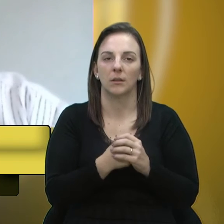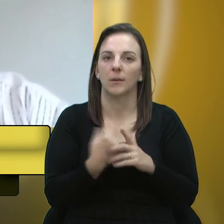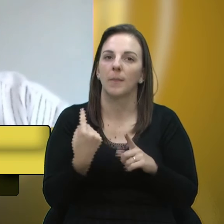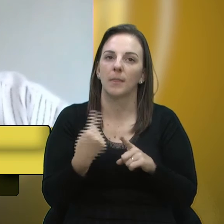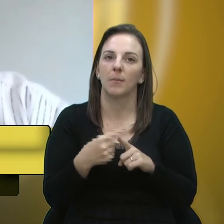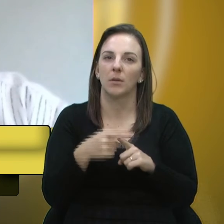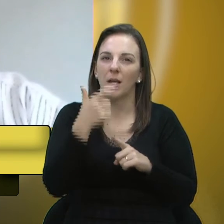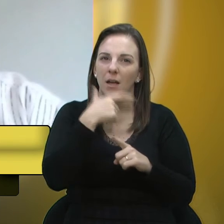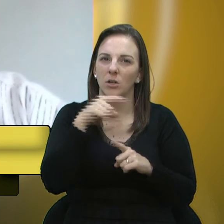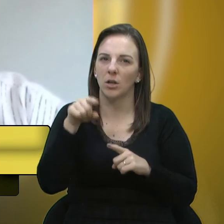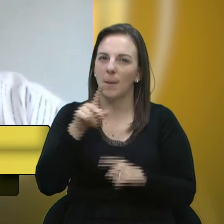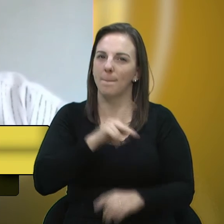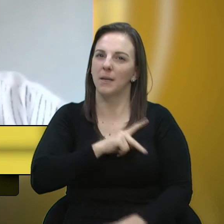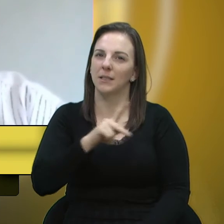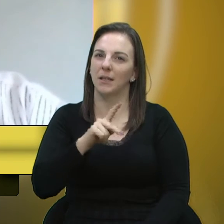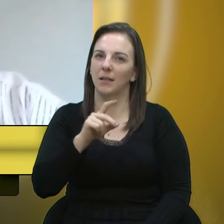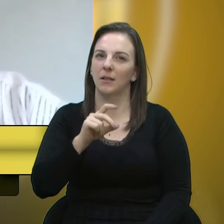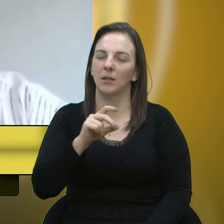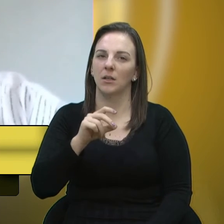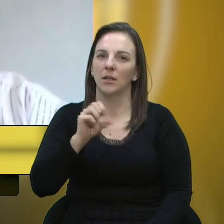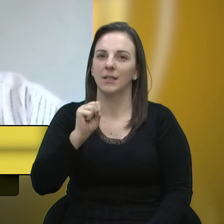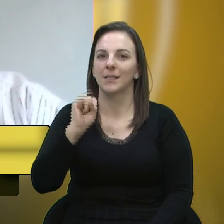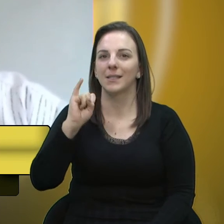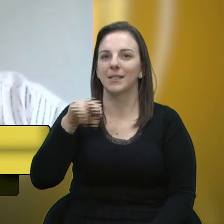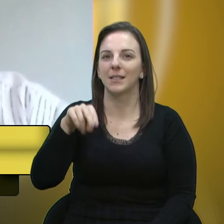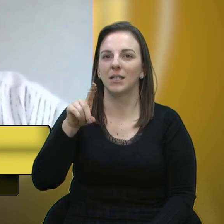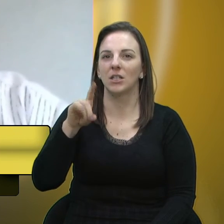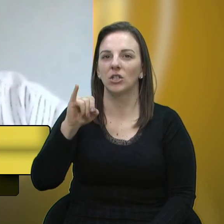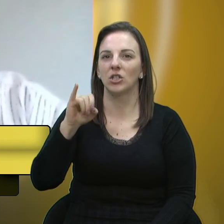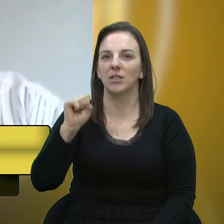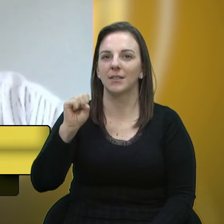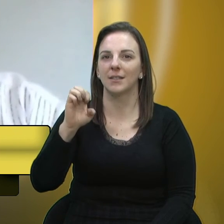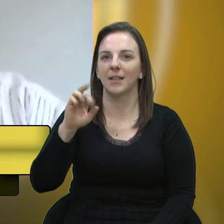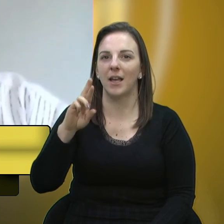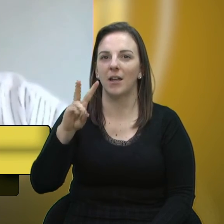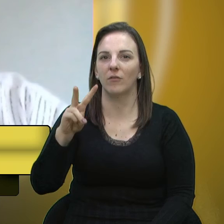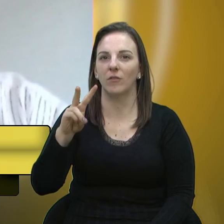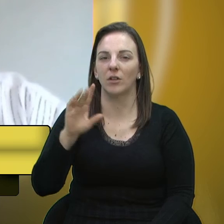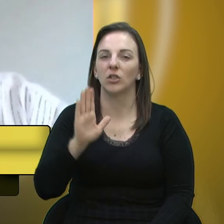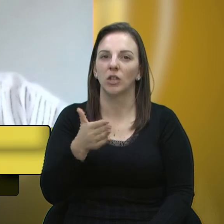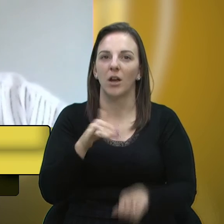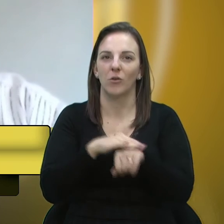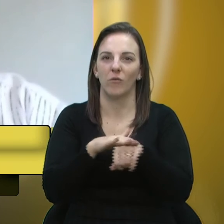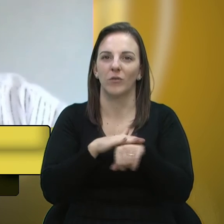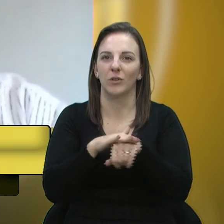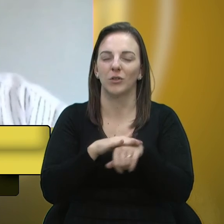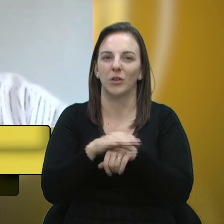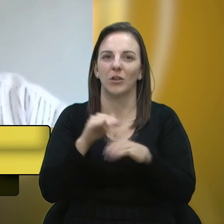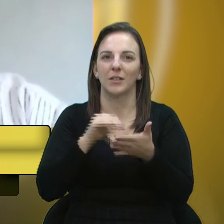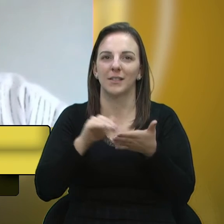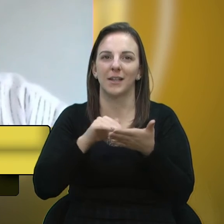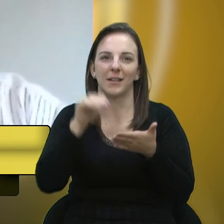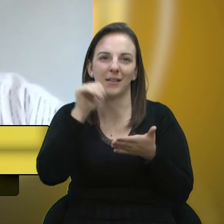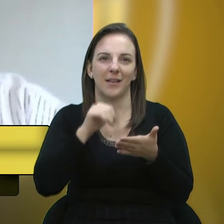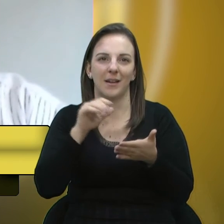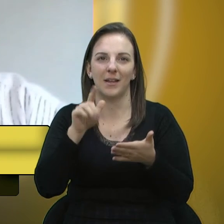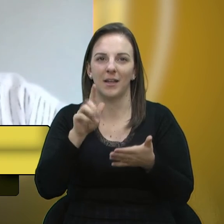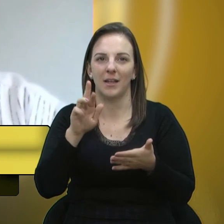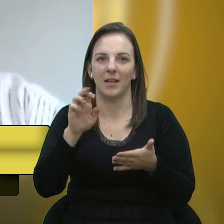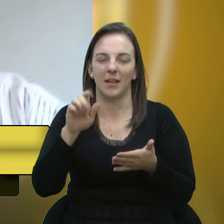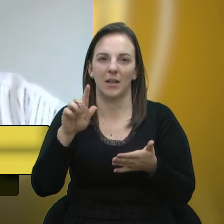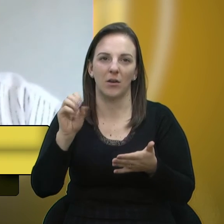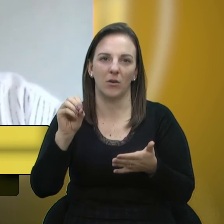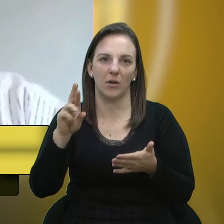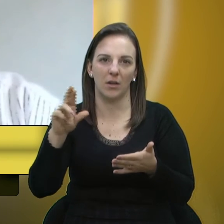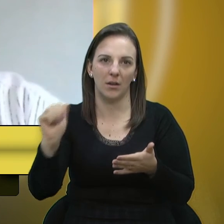presidenta do Sindicervi conversou com a secretária Grégora, que assumiu o compromisso de enviar a retificação. Então, só